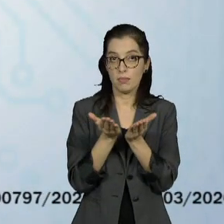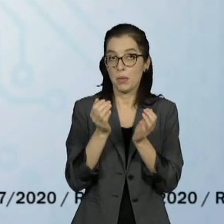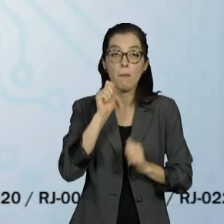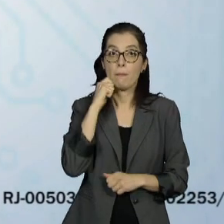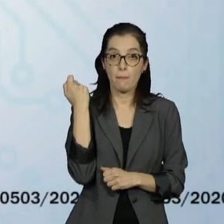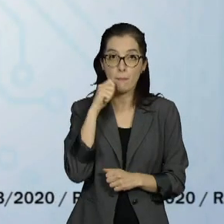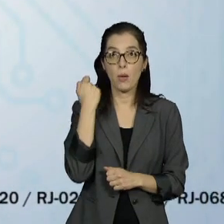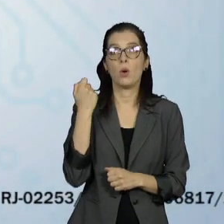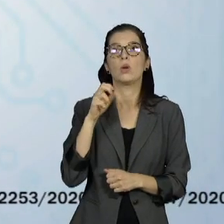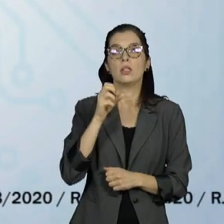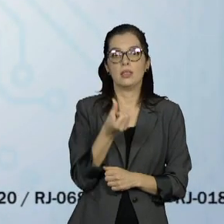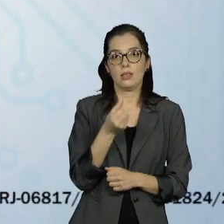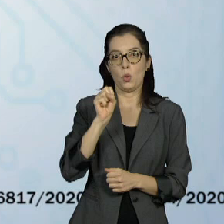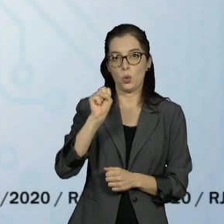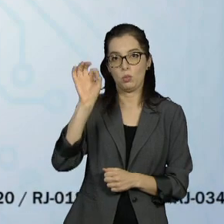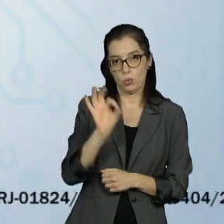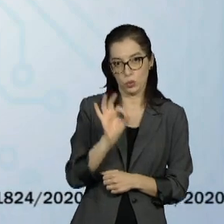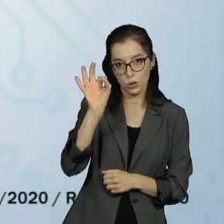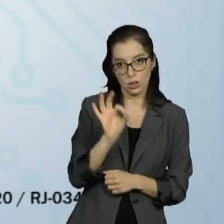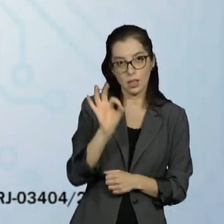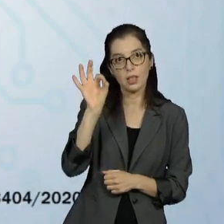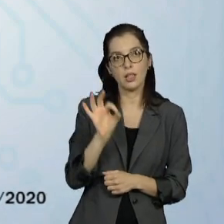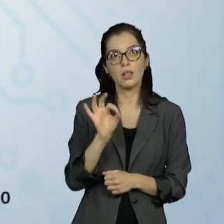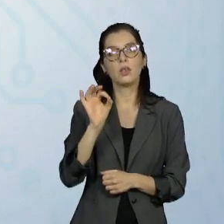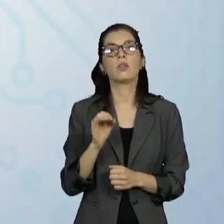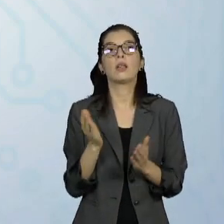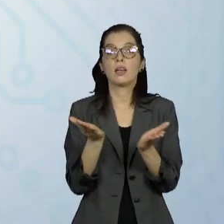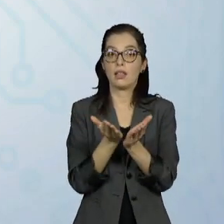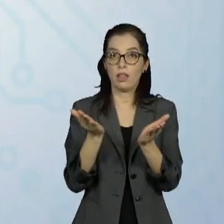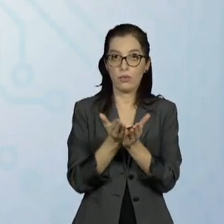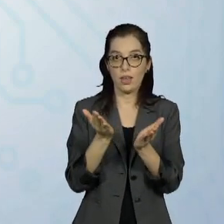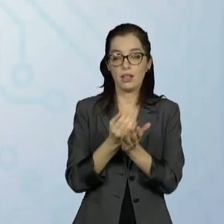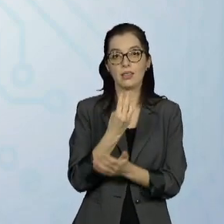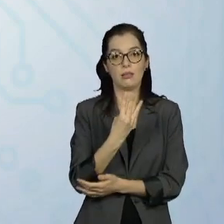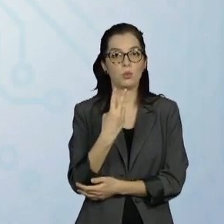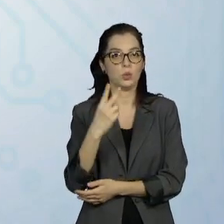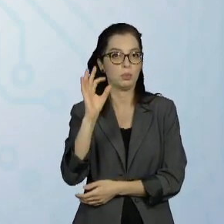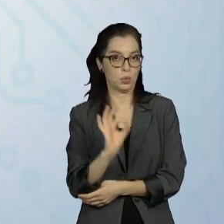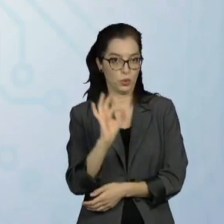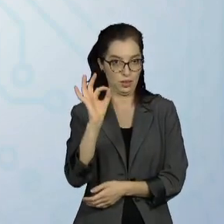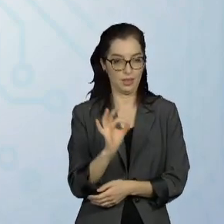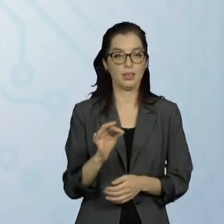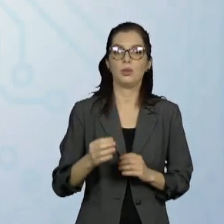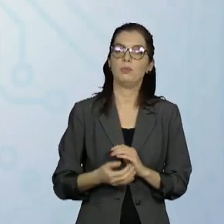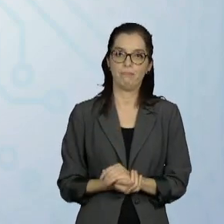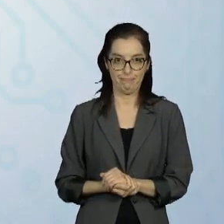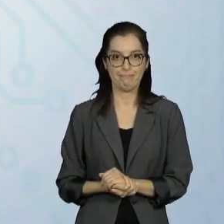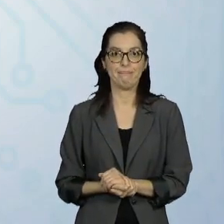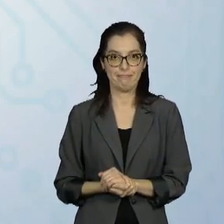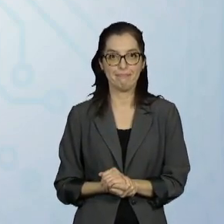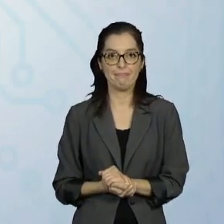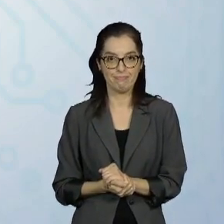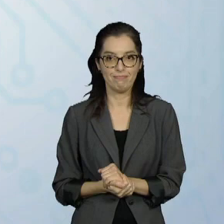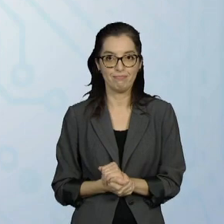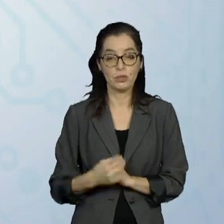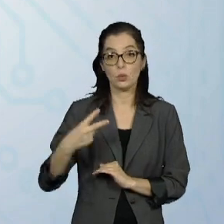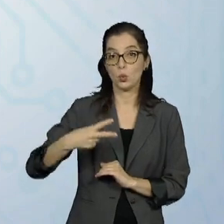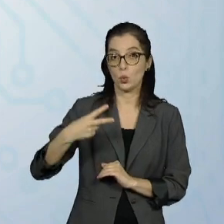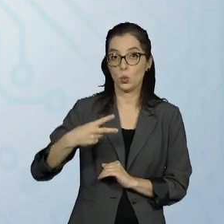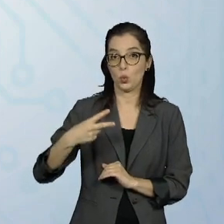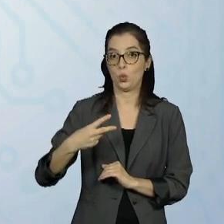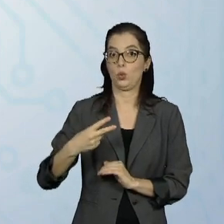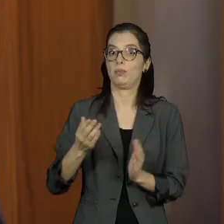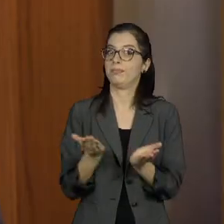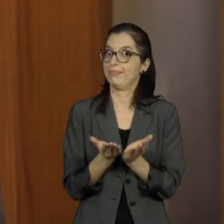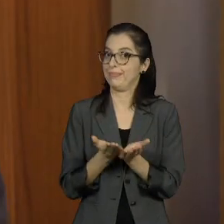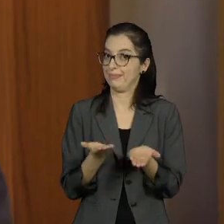Democratas, lidera com 68%. Marcelo Crivella, do Republicanos, aparece segundo o atual prefeito, com 32%. Aí